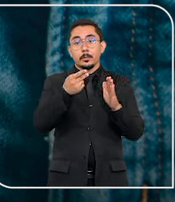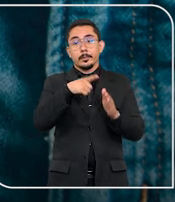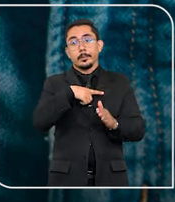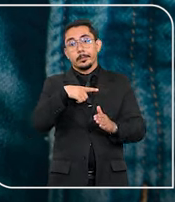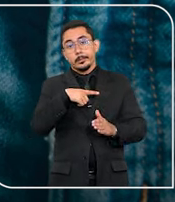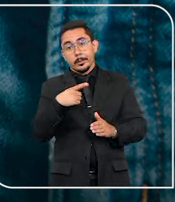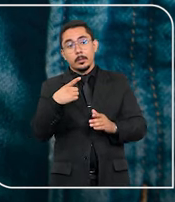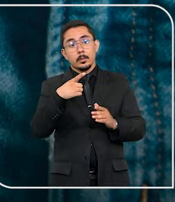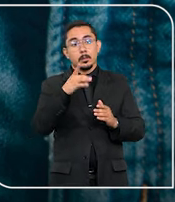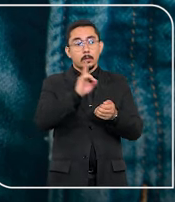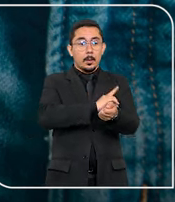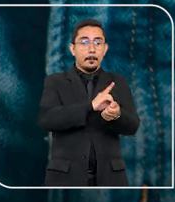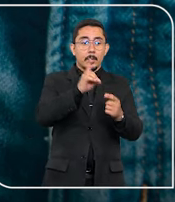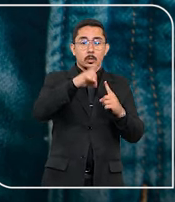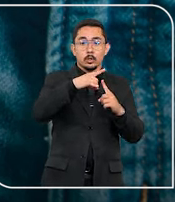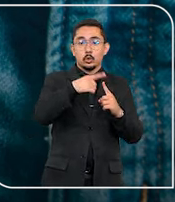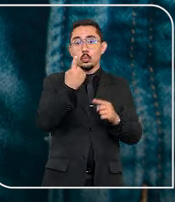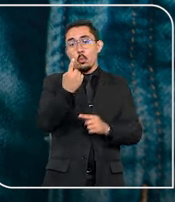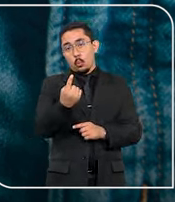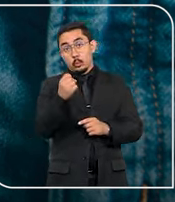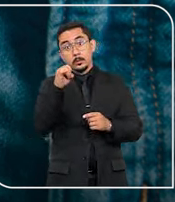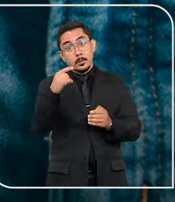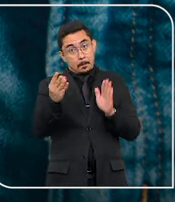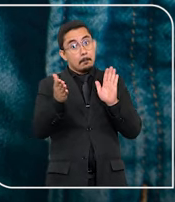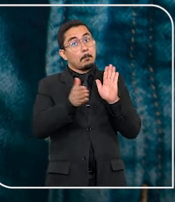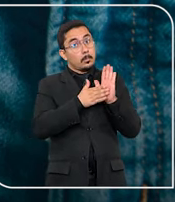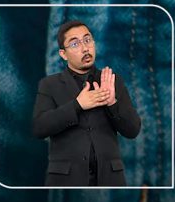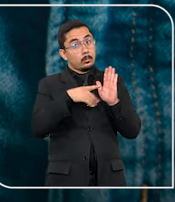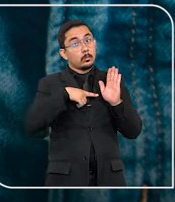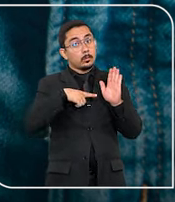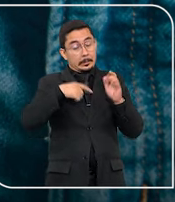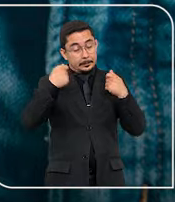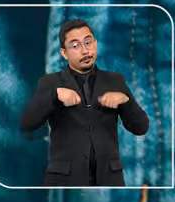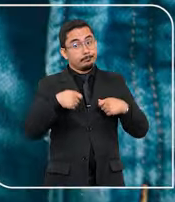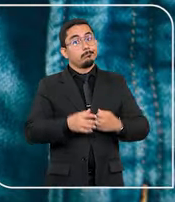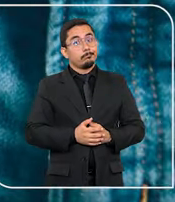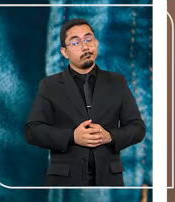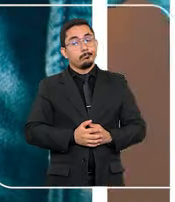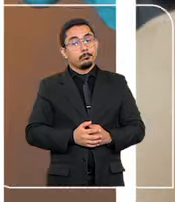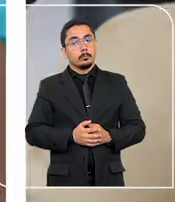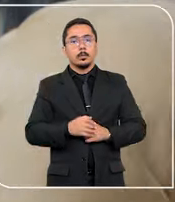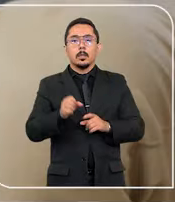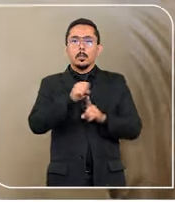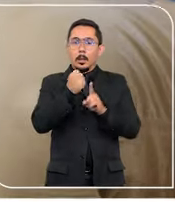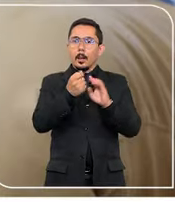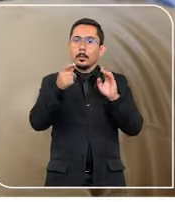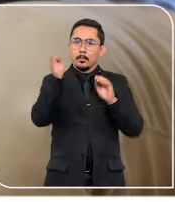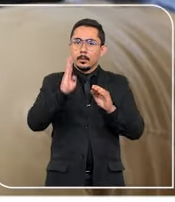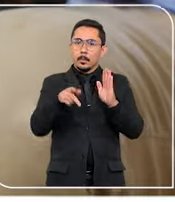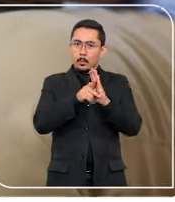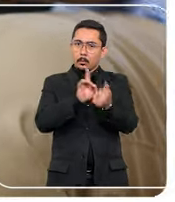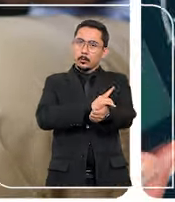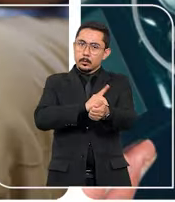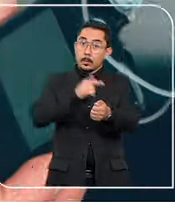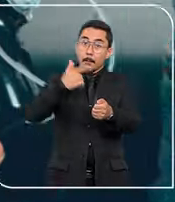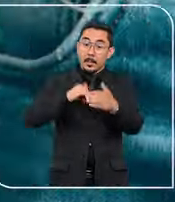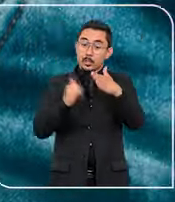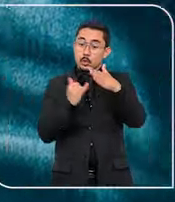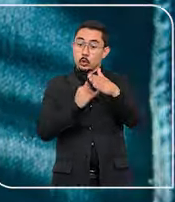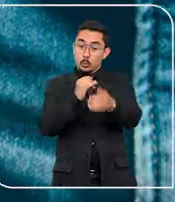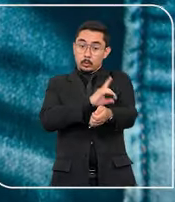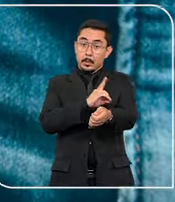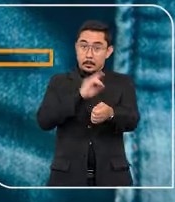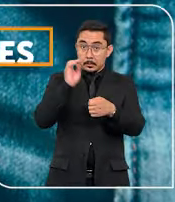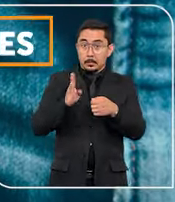insulina para os beneficiários com diabetes tipo 1 quando devidamente comprovada a necessidade do equipamento. A Sociedade Brasileira de Diabetes,